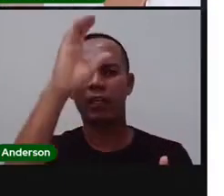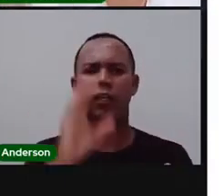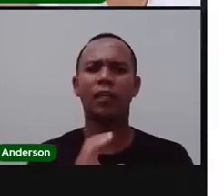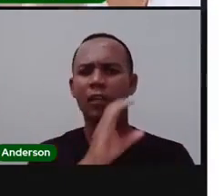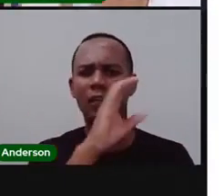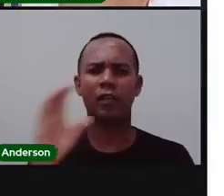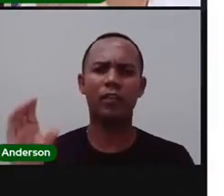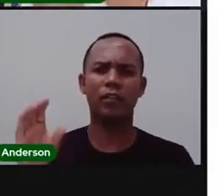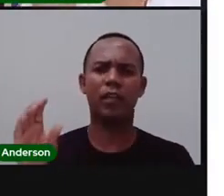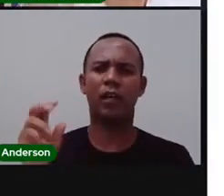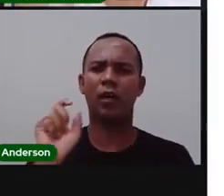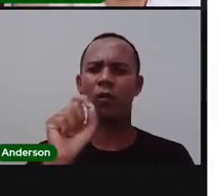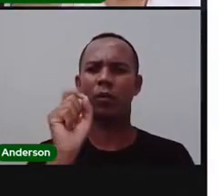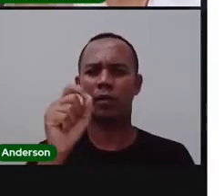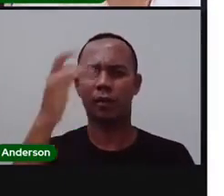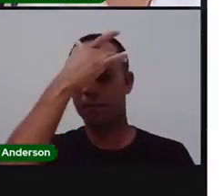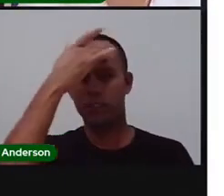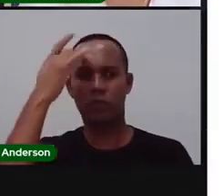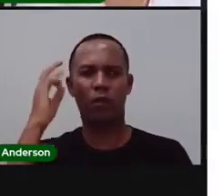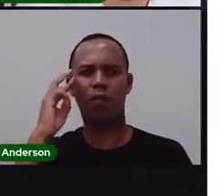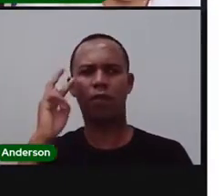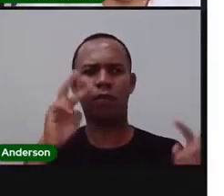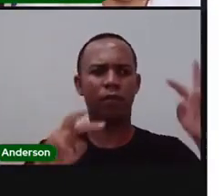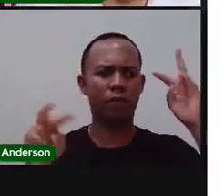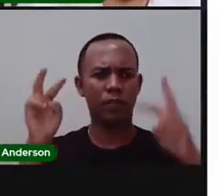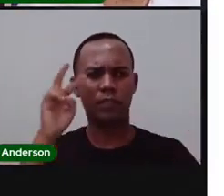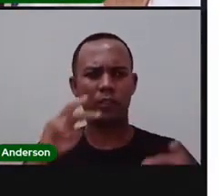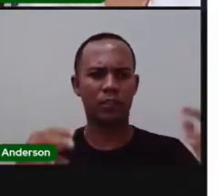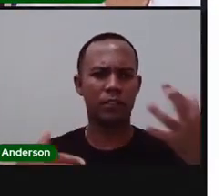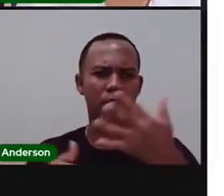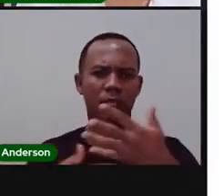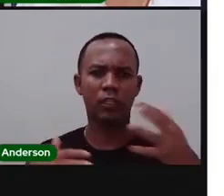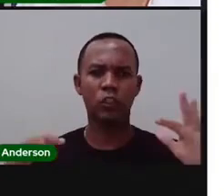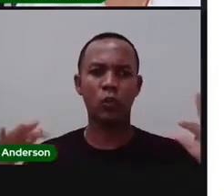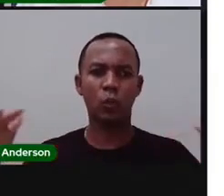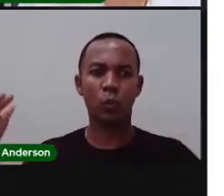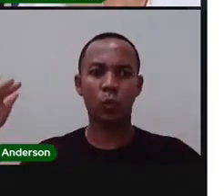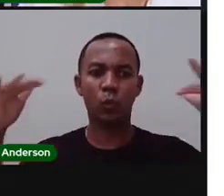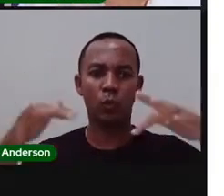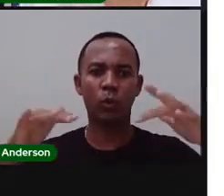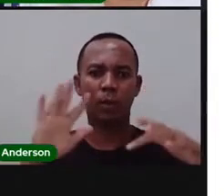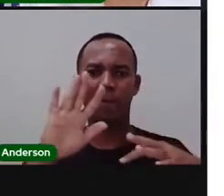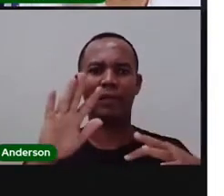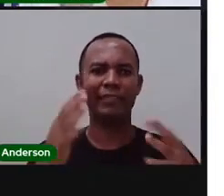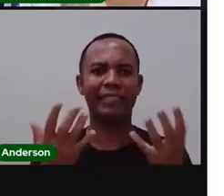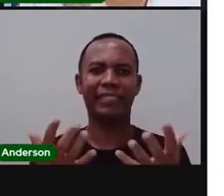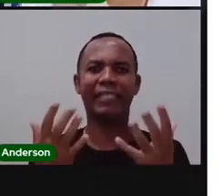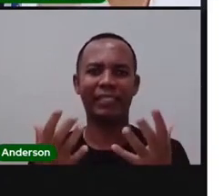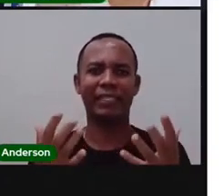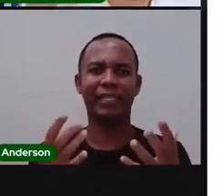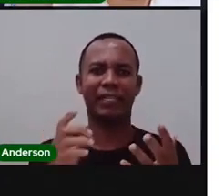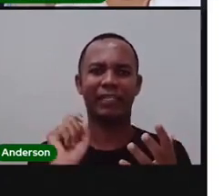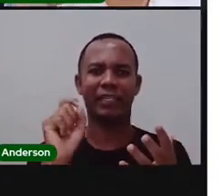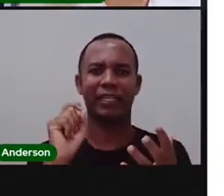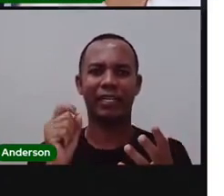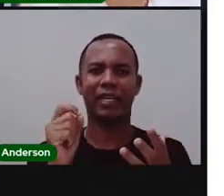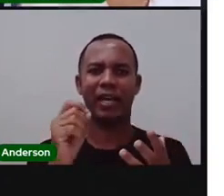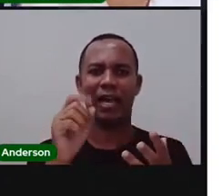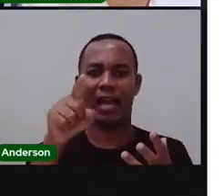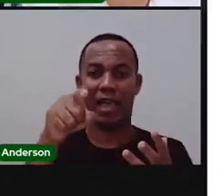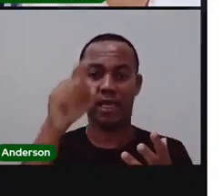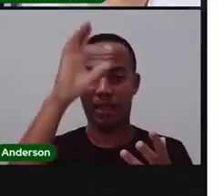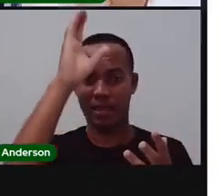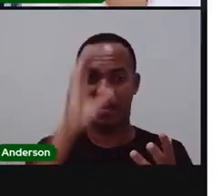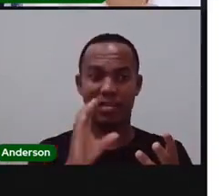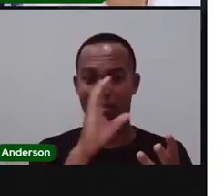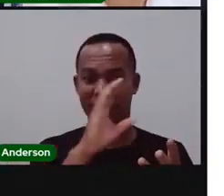visualizada, vista de toda a cidade. E que a igreja, na verdade, chamasse atenção, que brilhasse. E